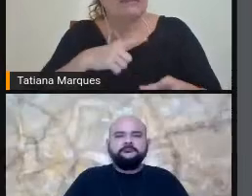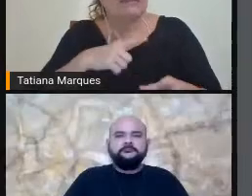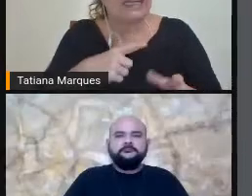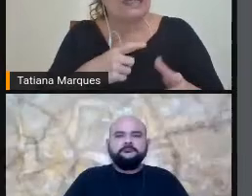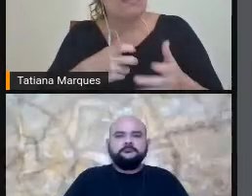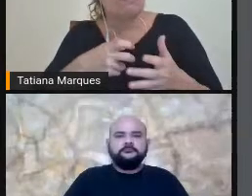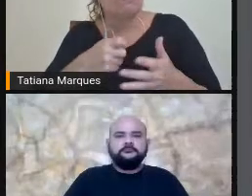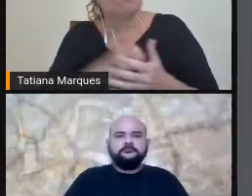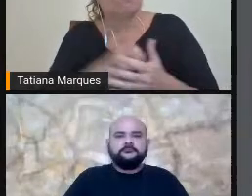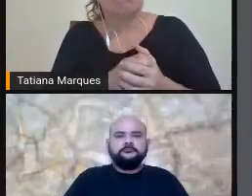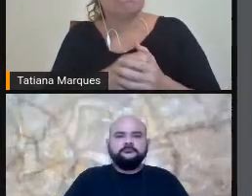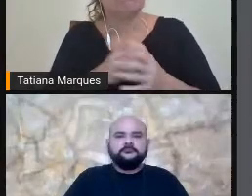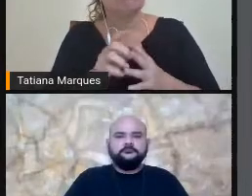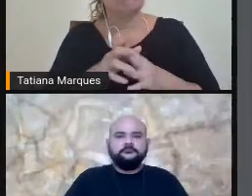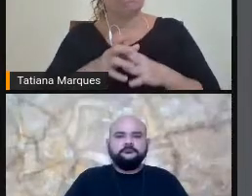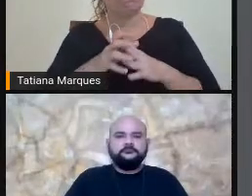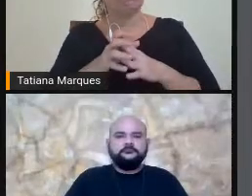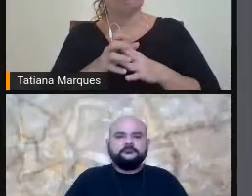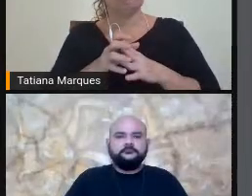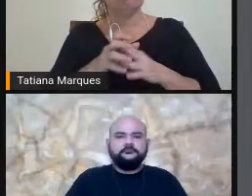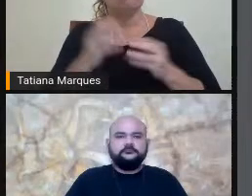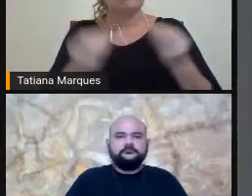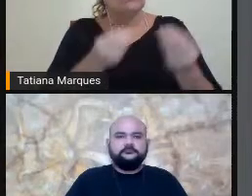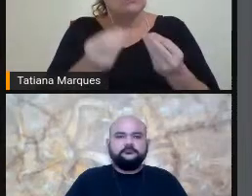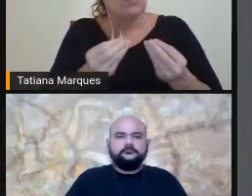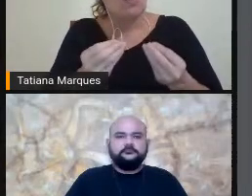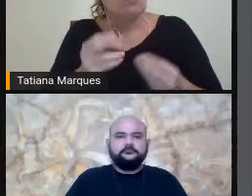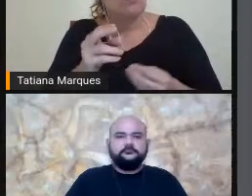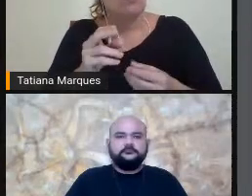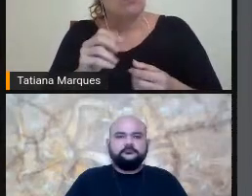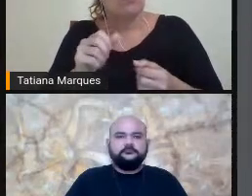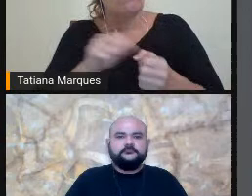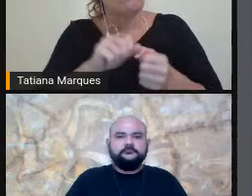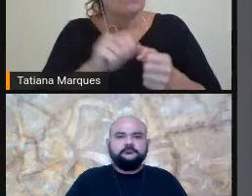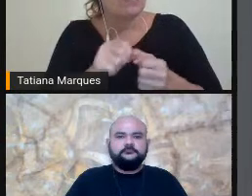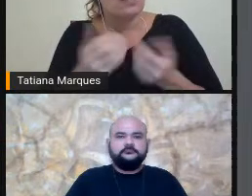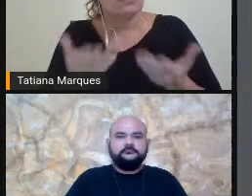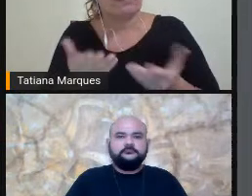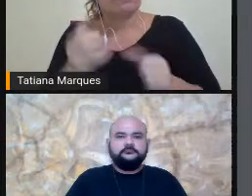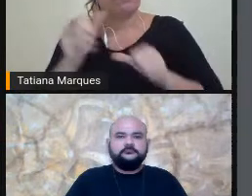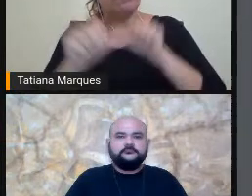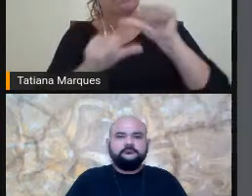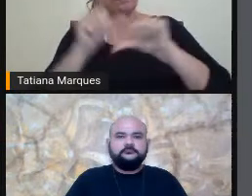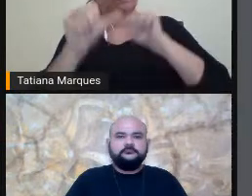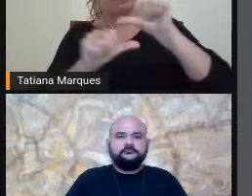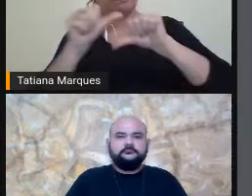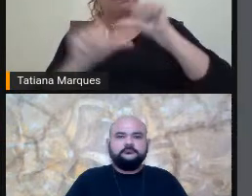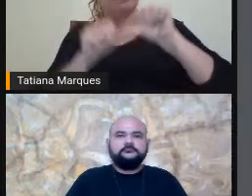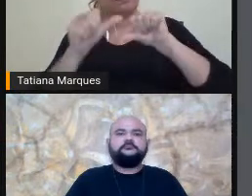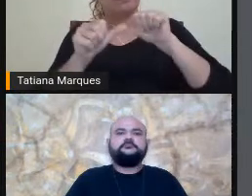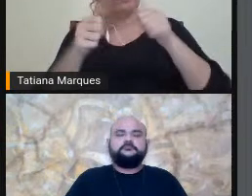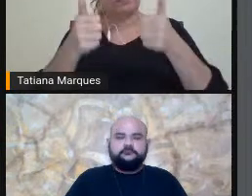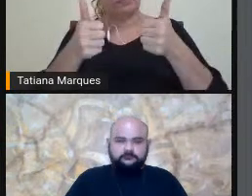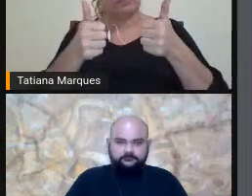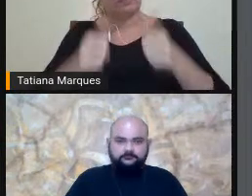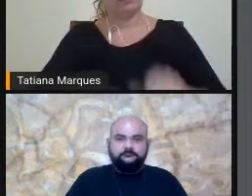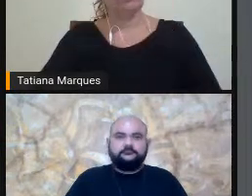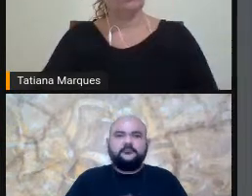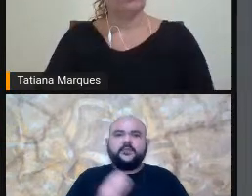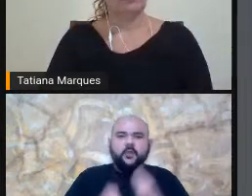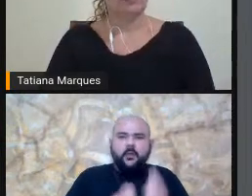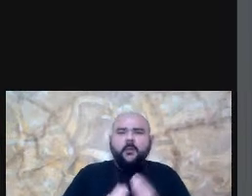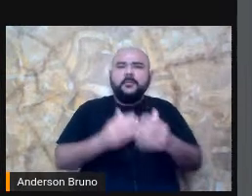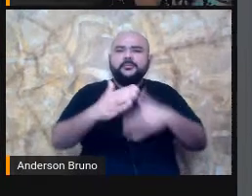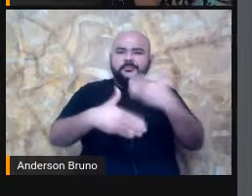é que eu faço Esse acionador Funcionar Como que vai ser A varredura Desse processo Né?